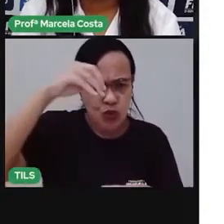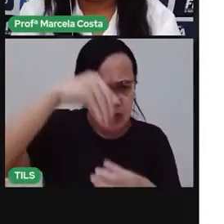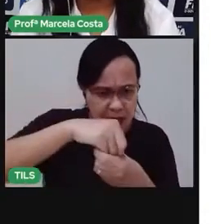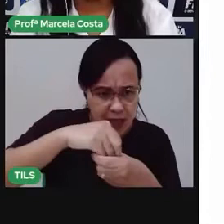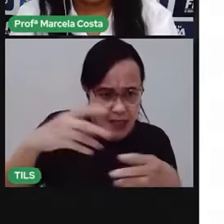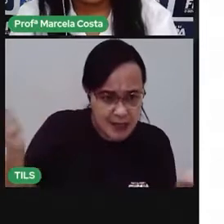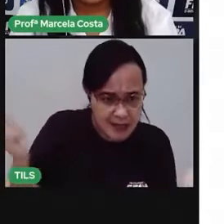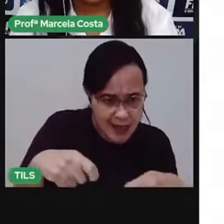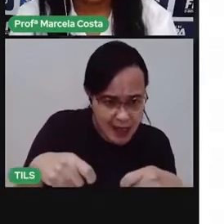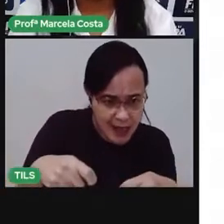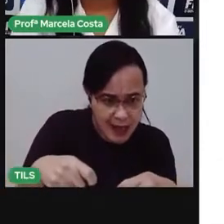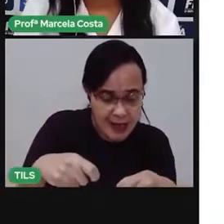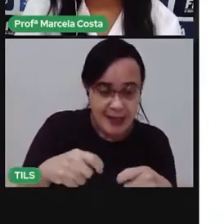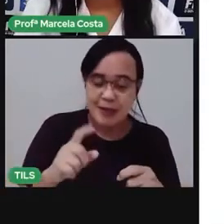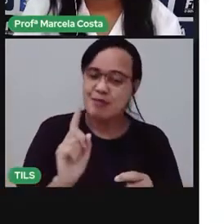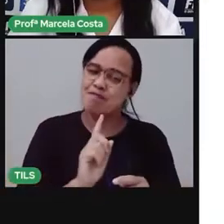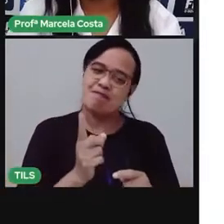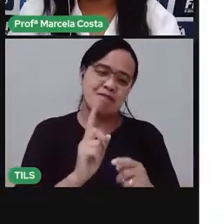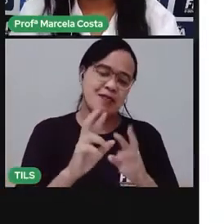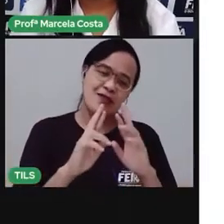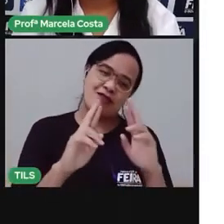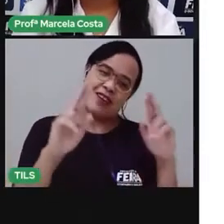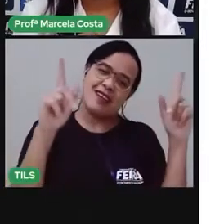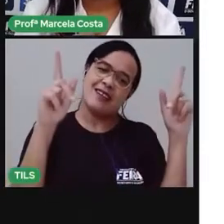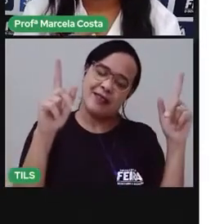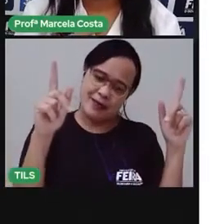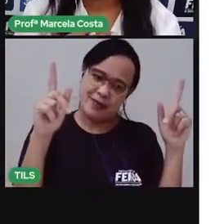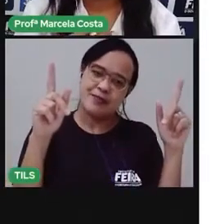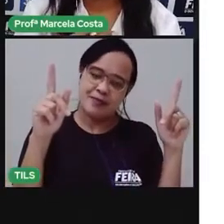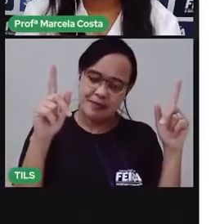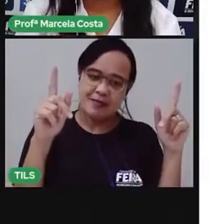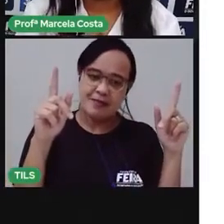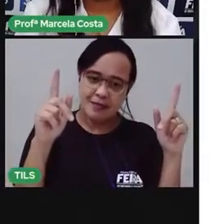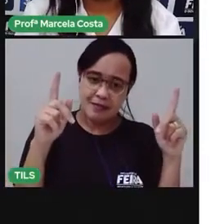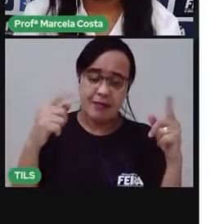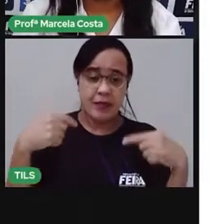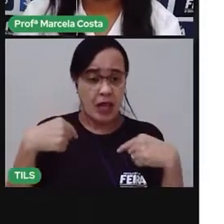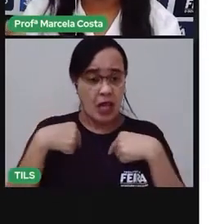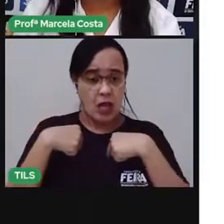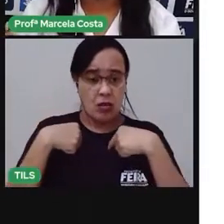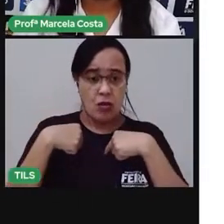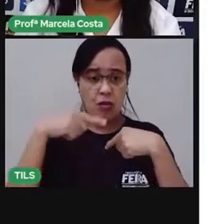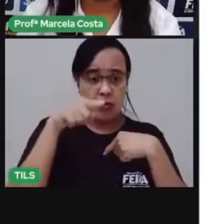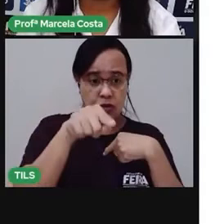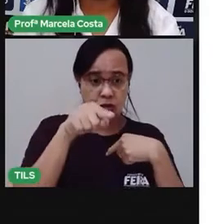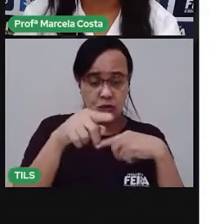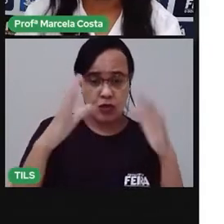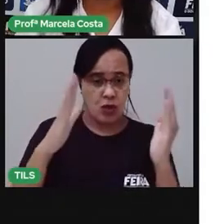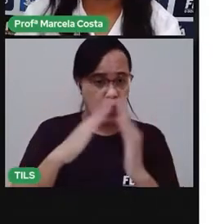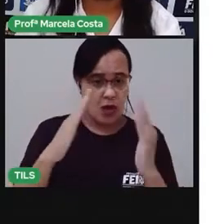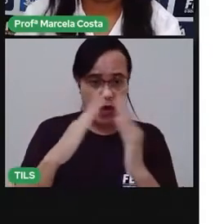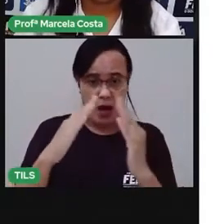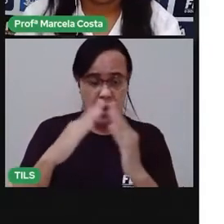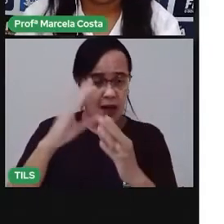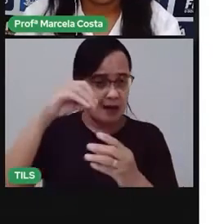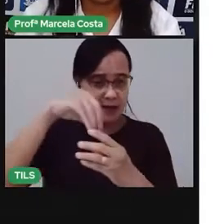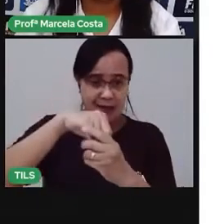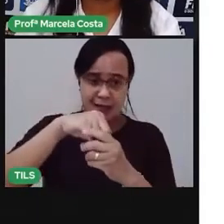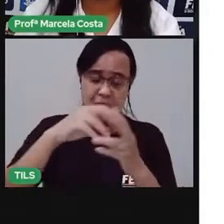É diferente da nossa maneira de moradia, né? Da nossa